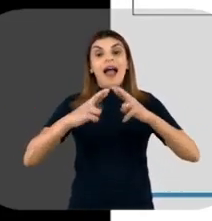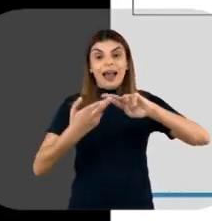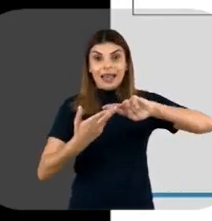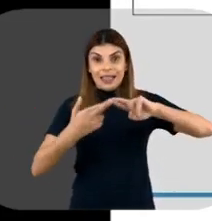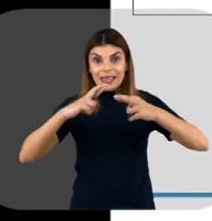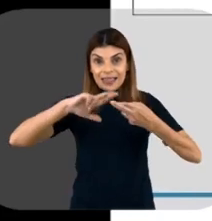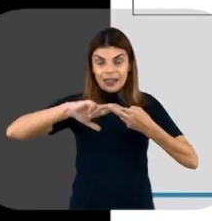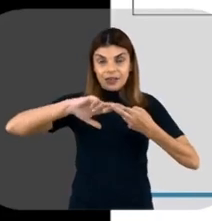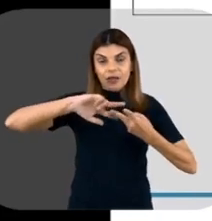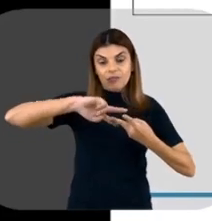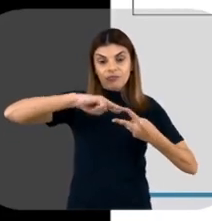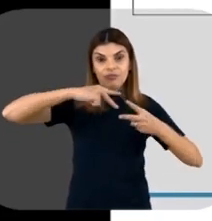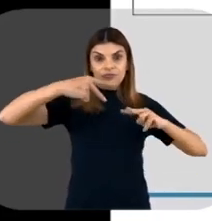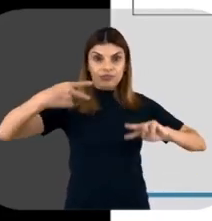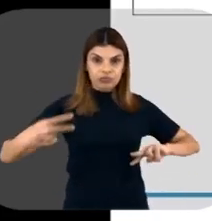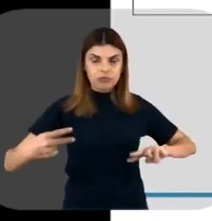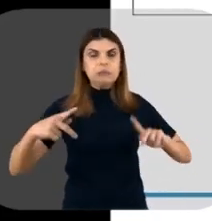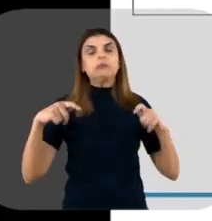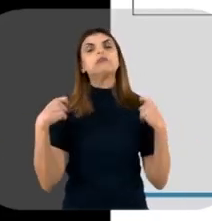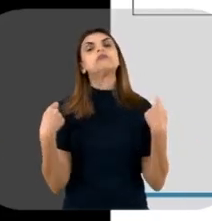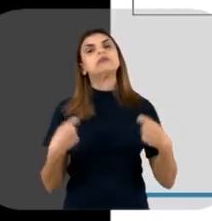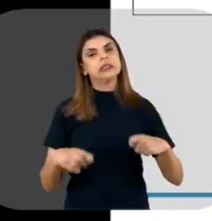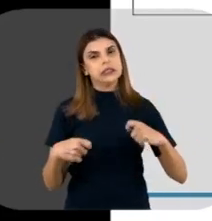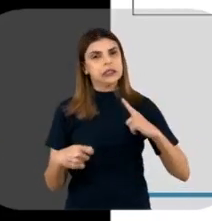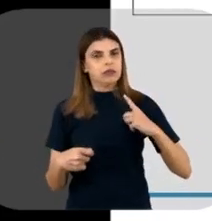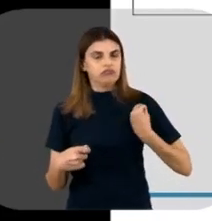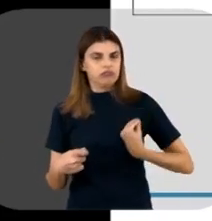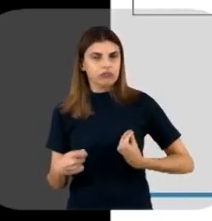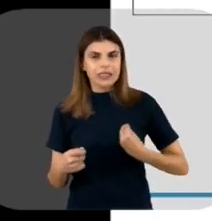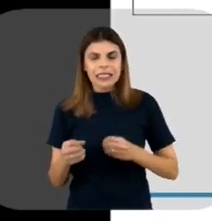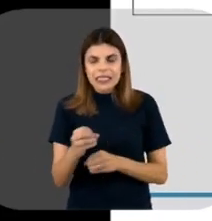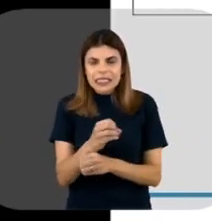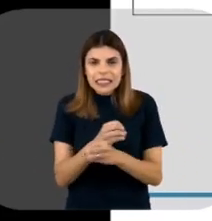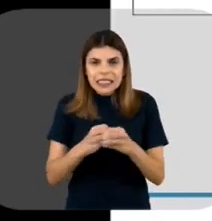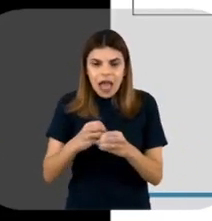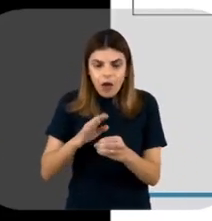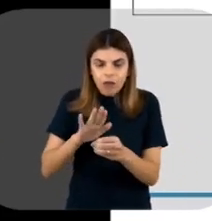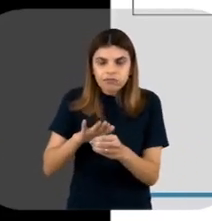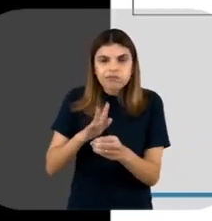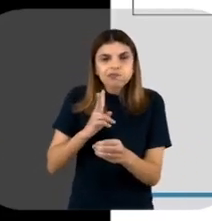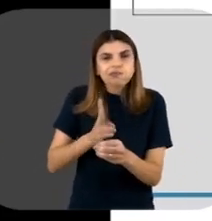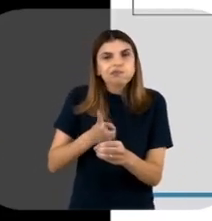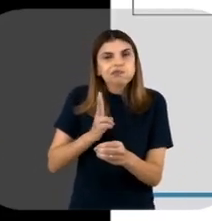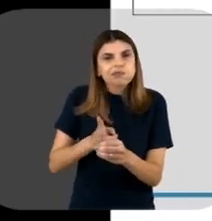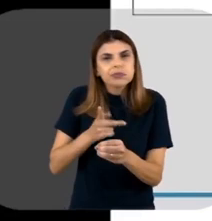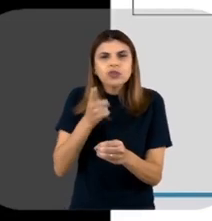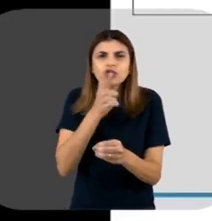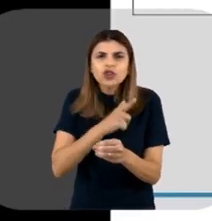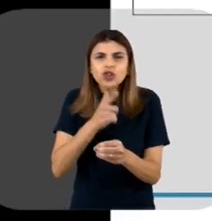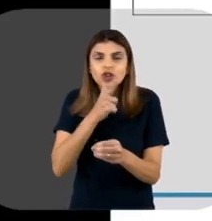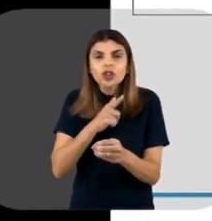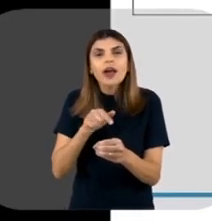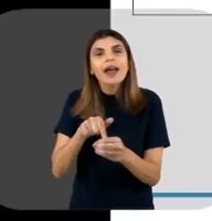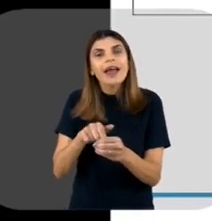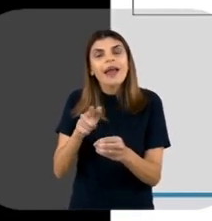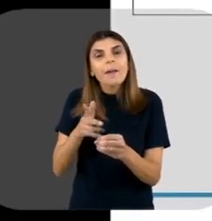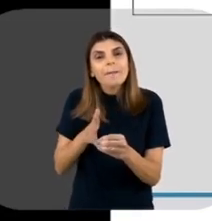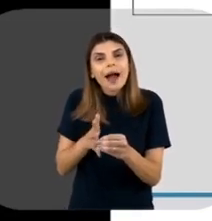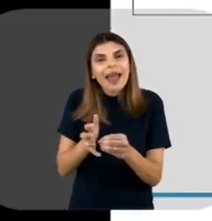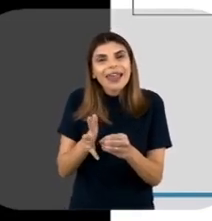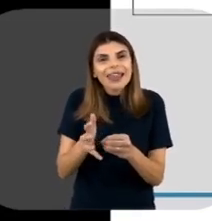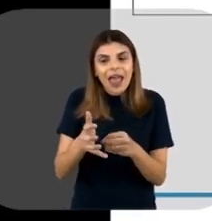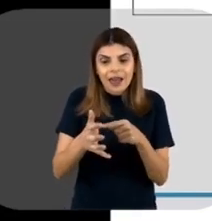essa molécula do DNA recombinante, ela precisa ser inserida numa célula hospedeira, tá? Que, geralmente, inicialmente é uma